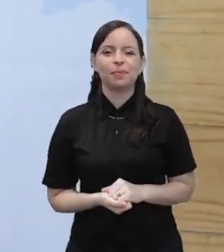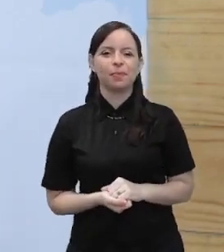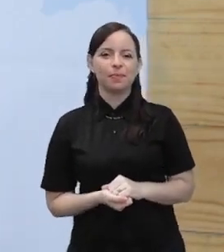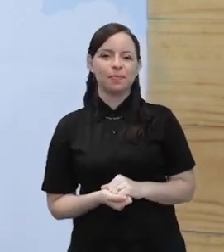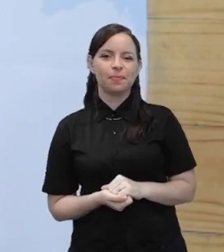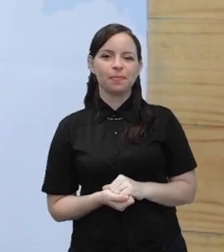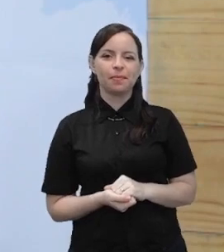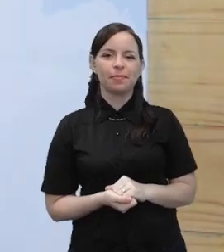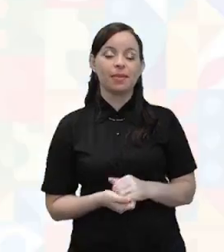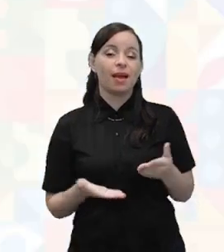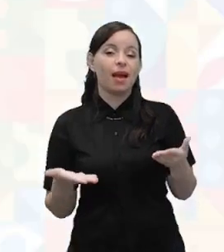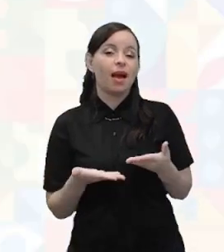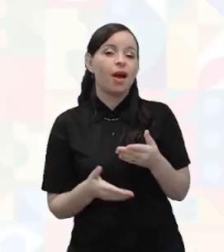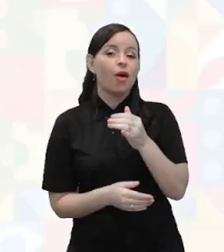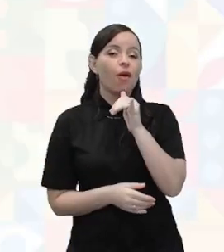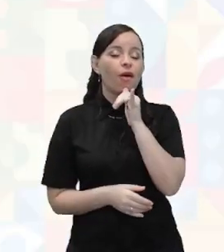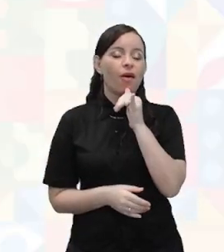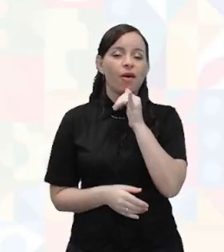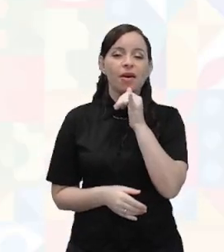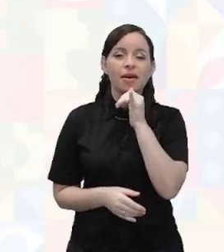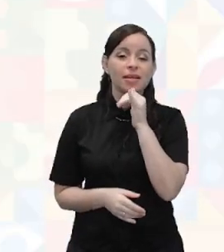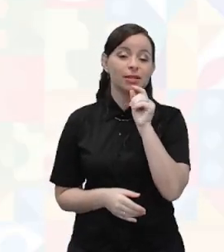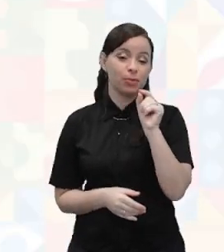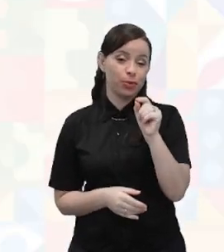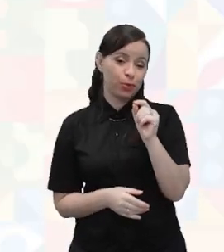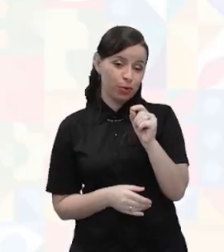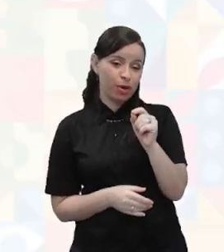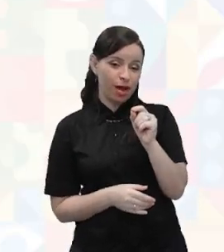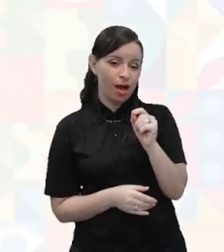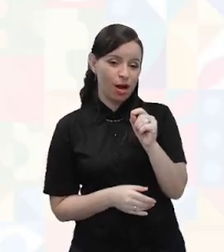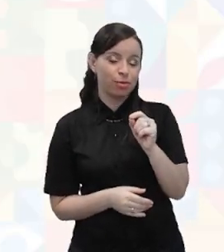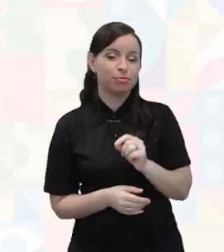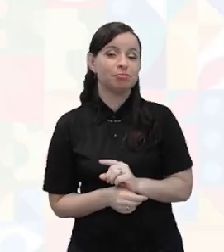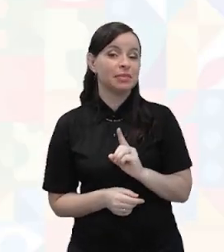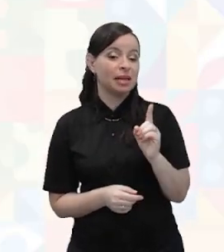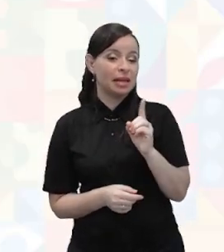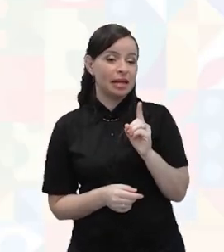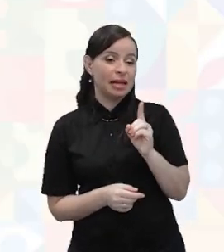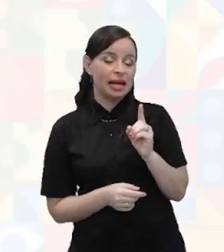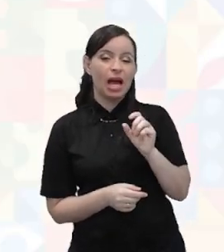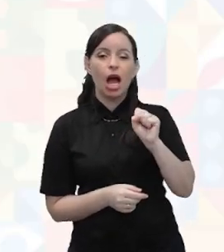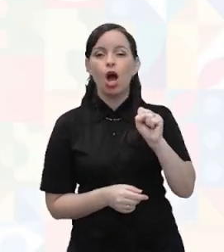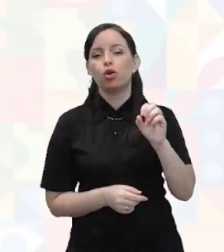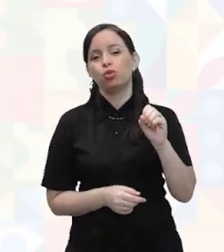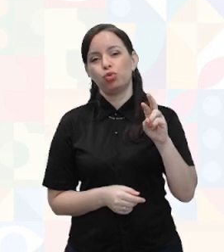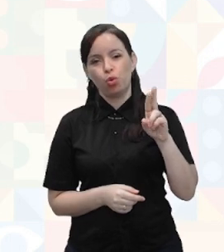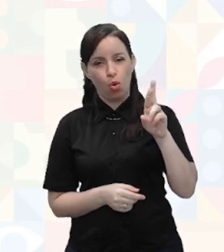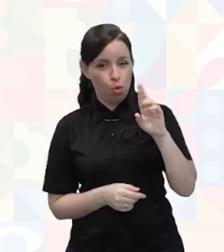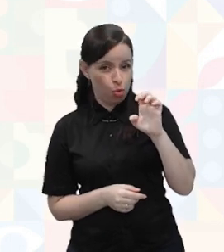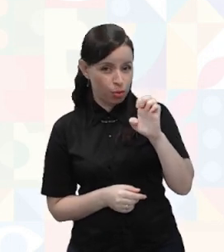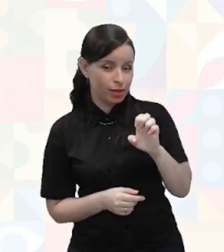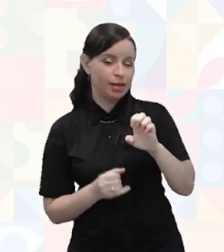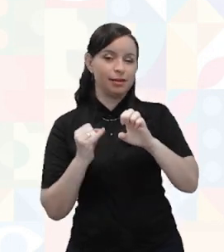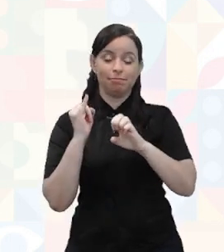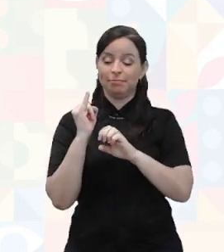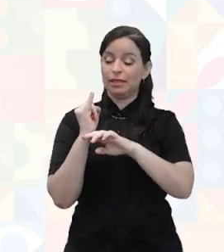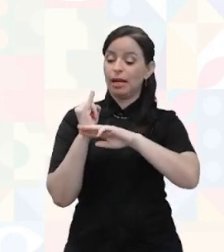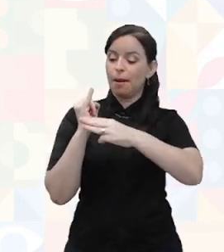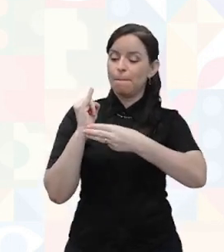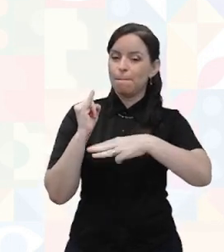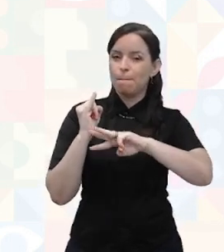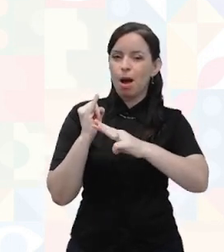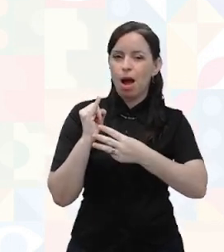E aí a gente tem um exemplo aqui da cidade, o município de Souri, situado ali na ilha do Marajó. Esse é o maior